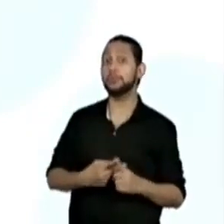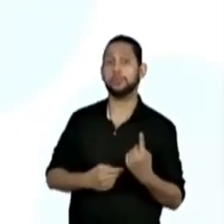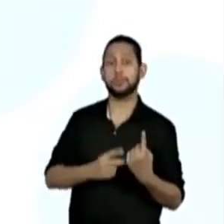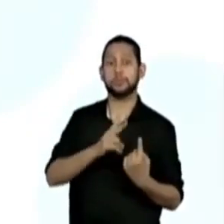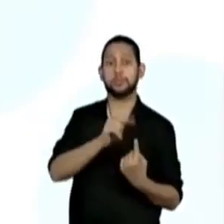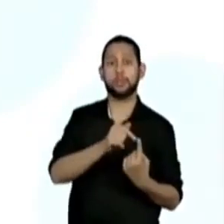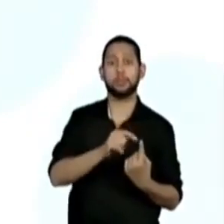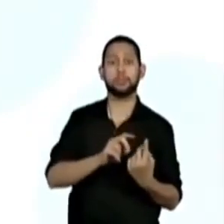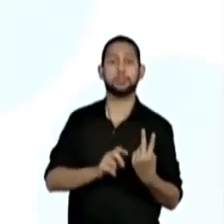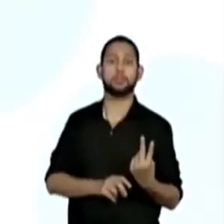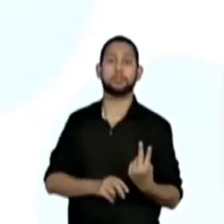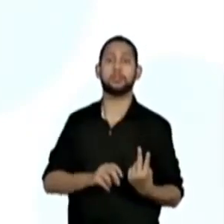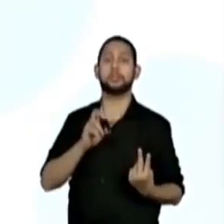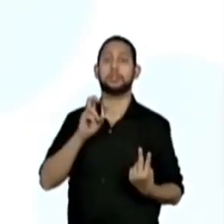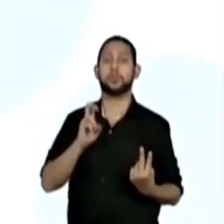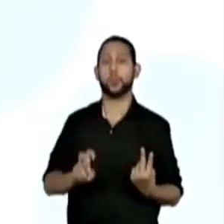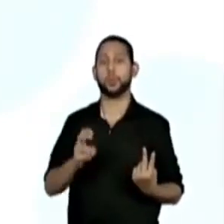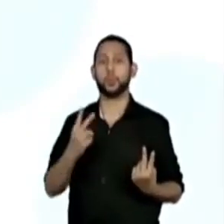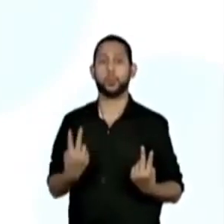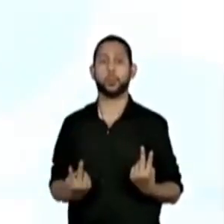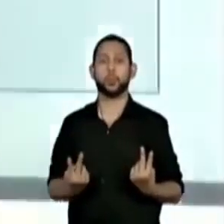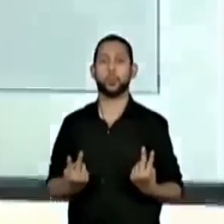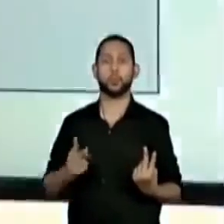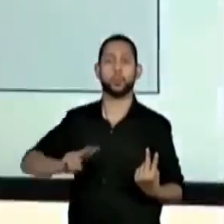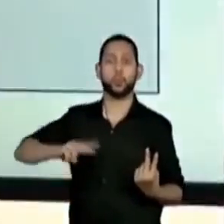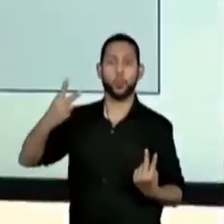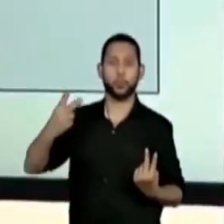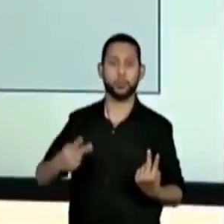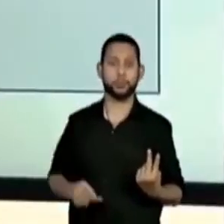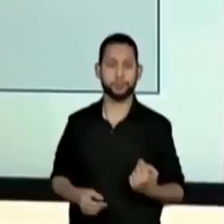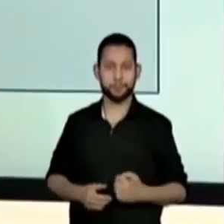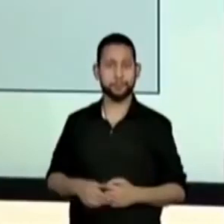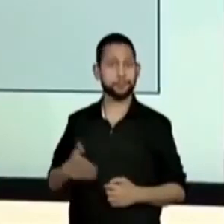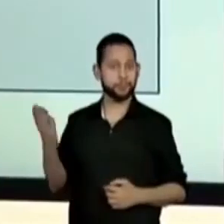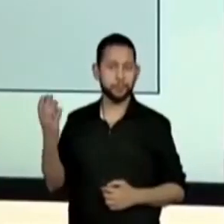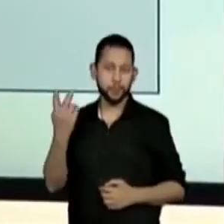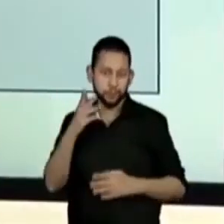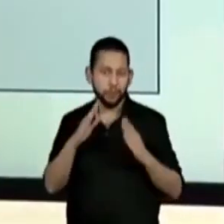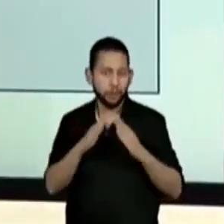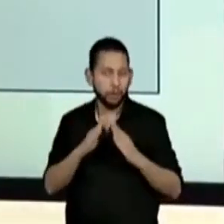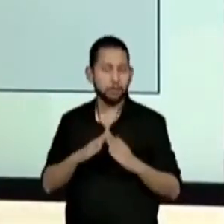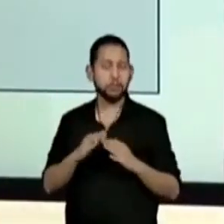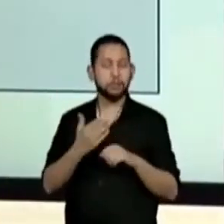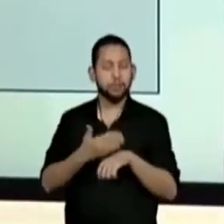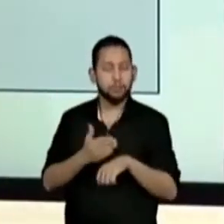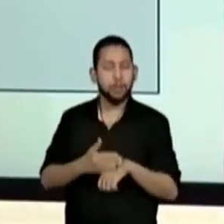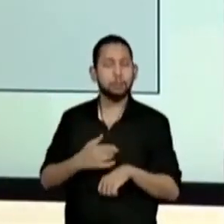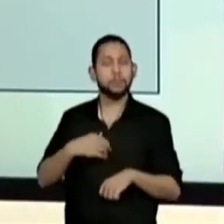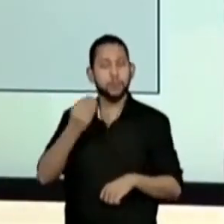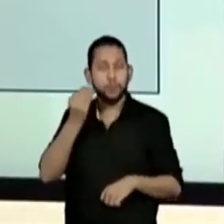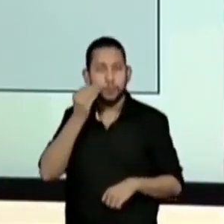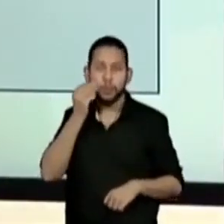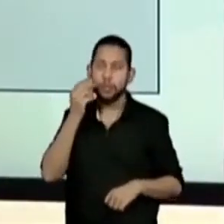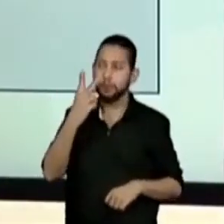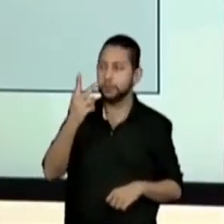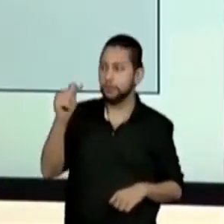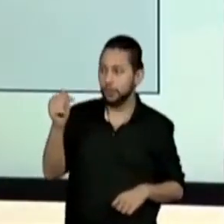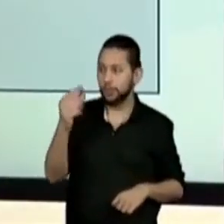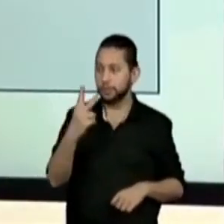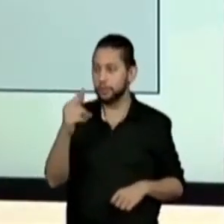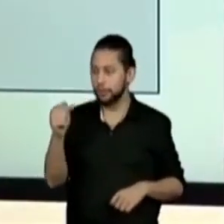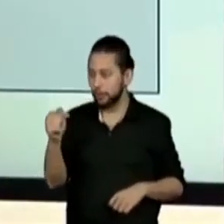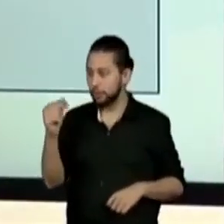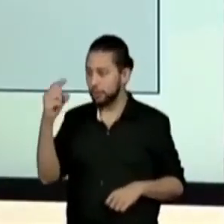cinquenta e dois. Certo? Você, em casa, com mais tempo, você realiza esse